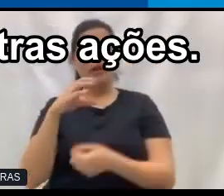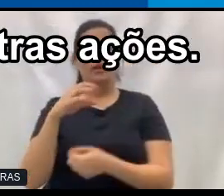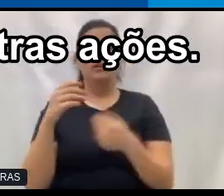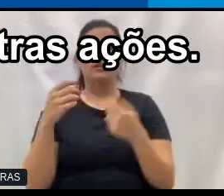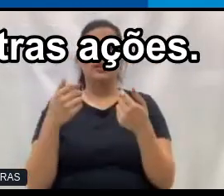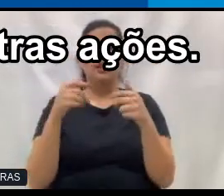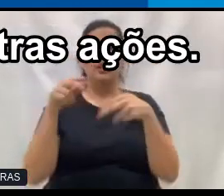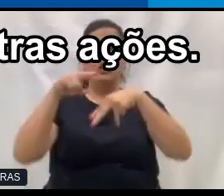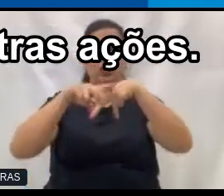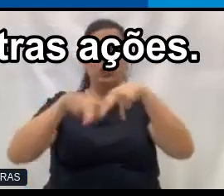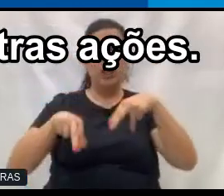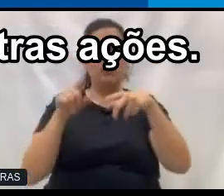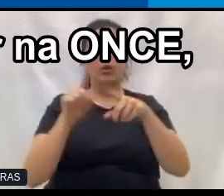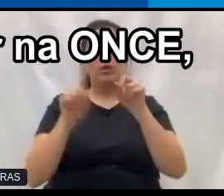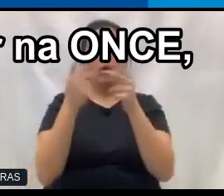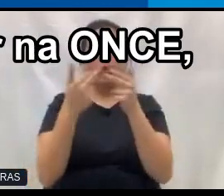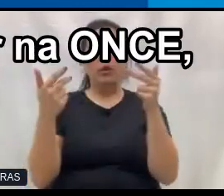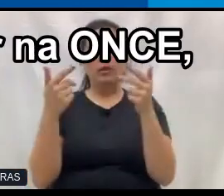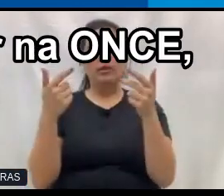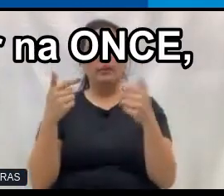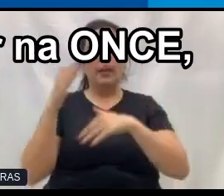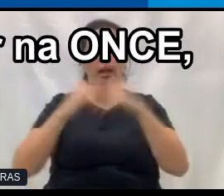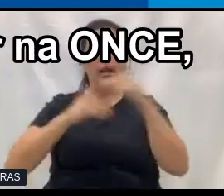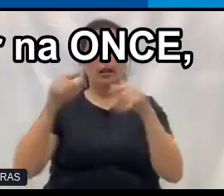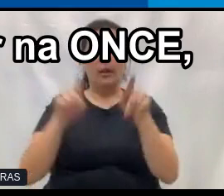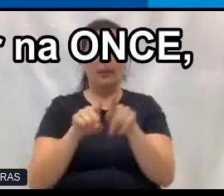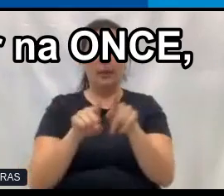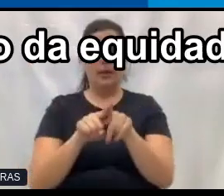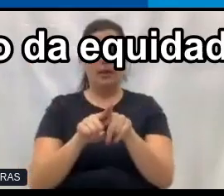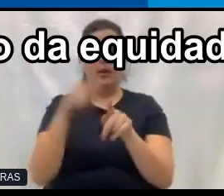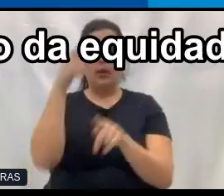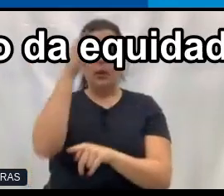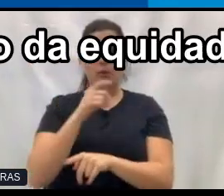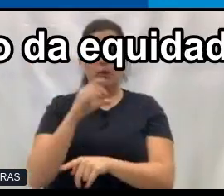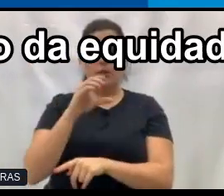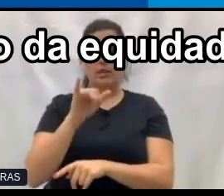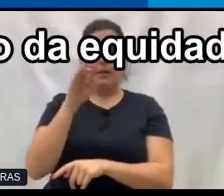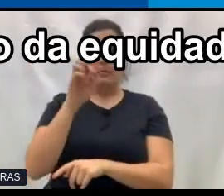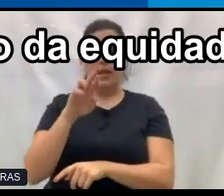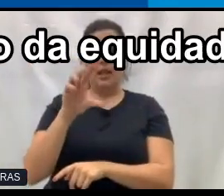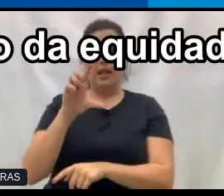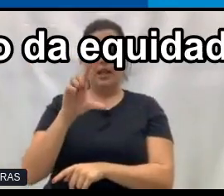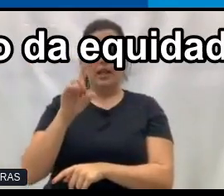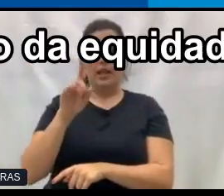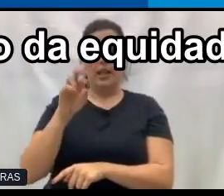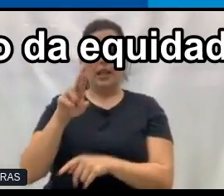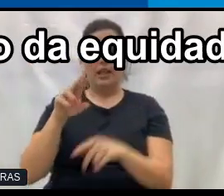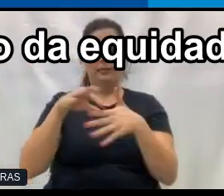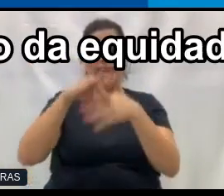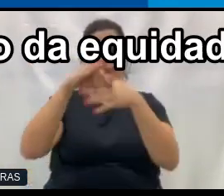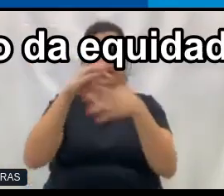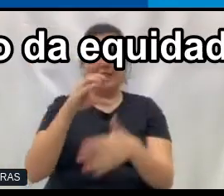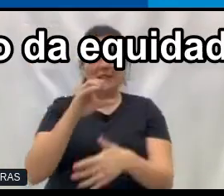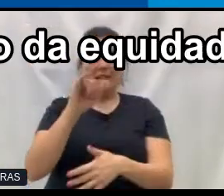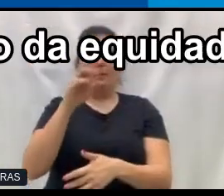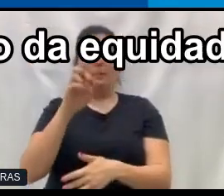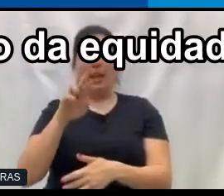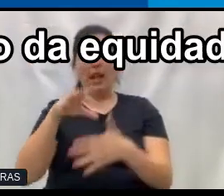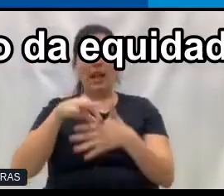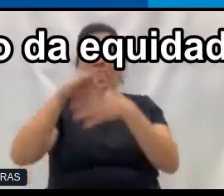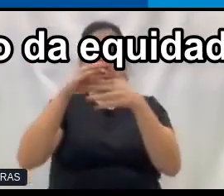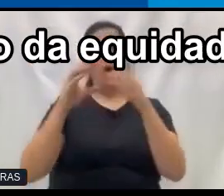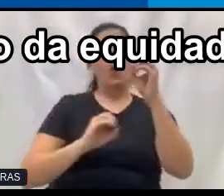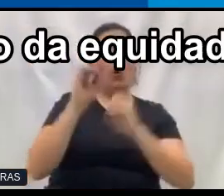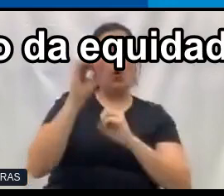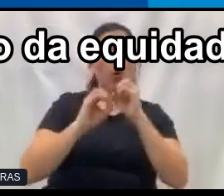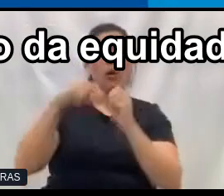gênero e em algumas outras ações. Eu sou cyber líder na UOMC, que é uma ONG, né, que traz